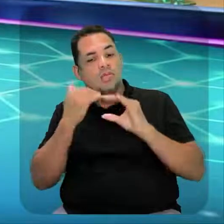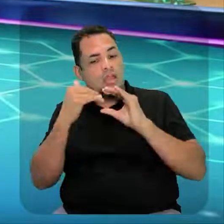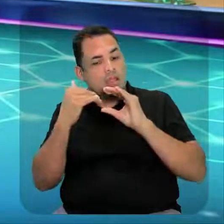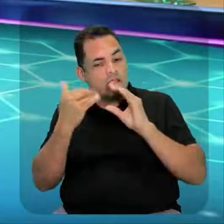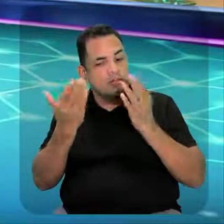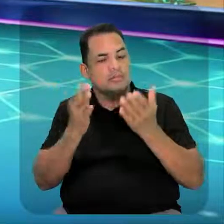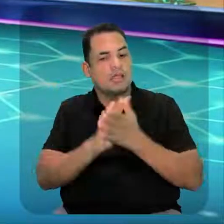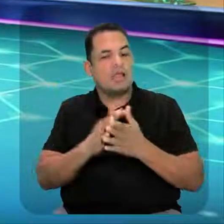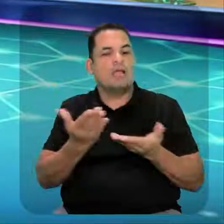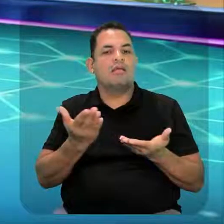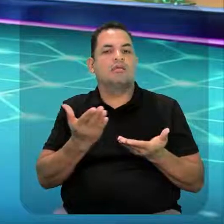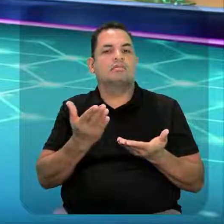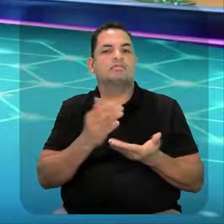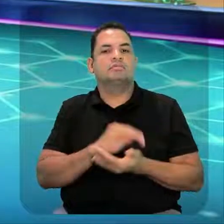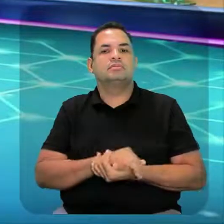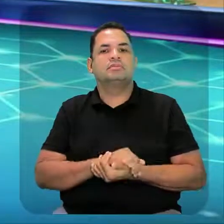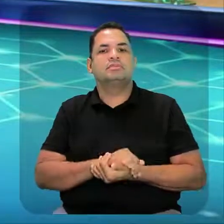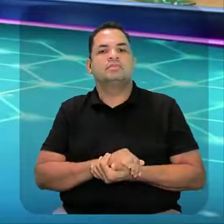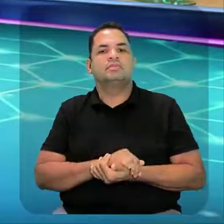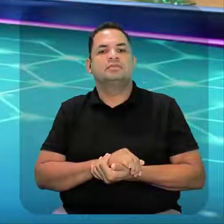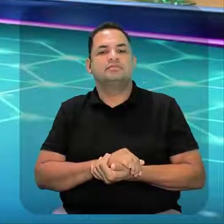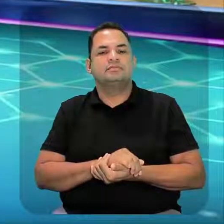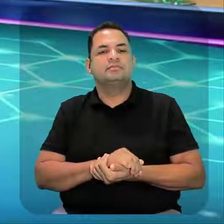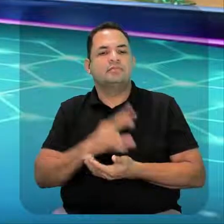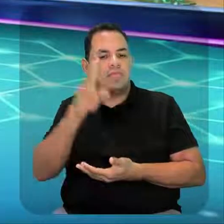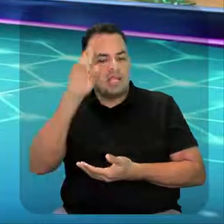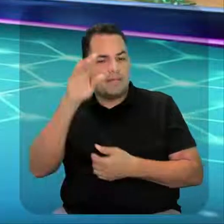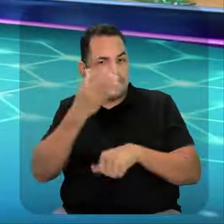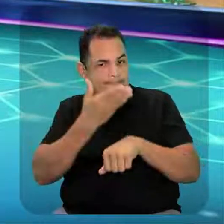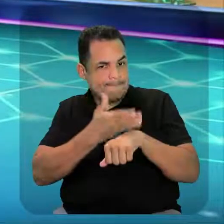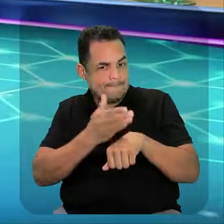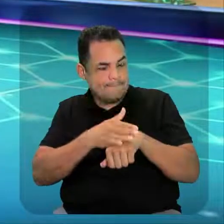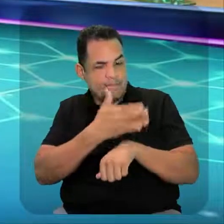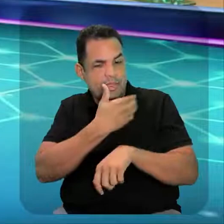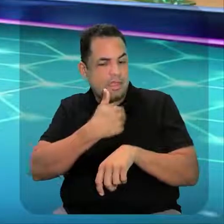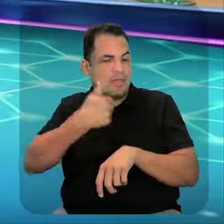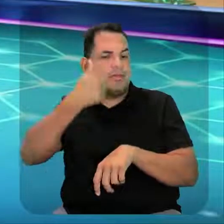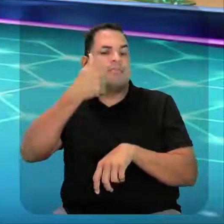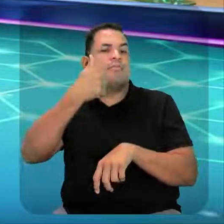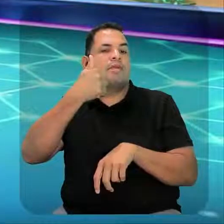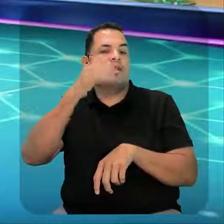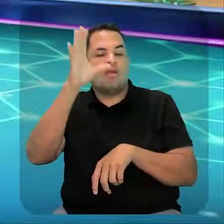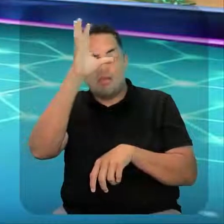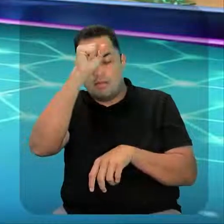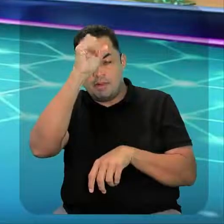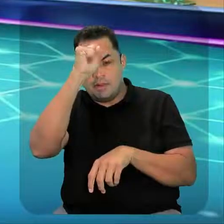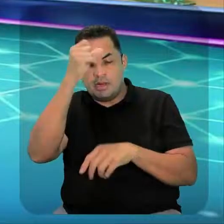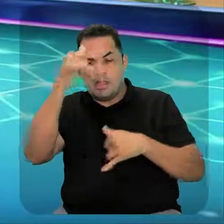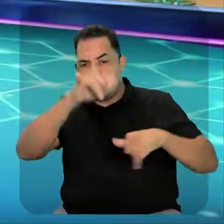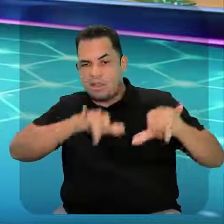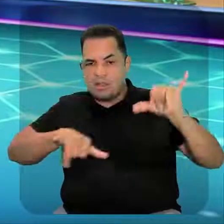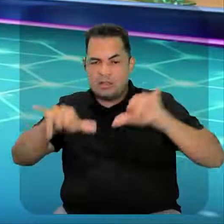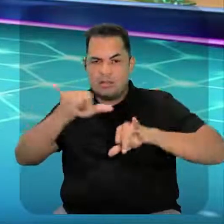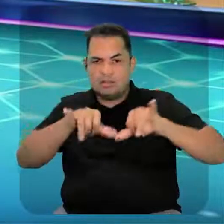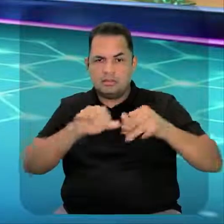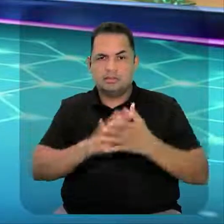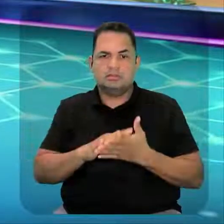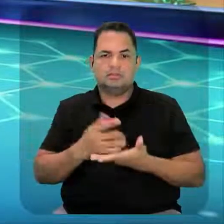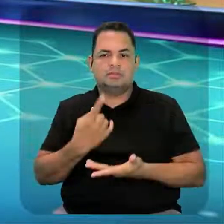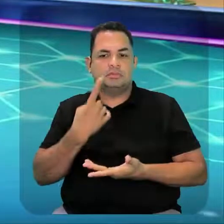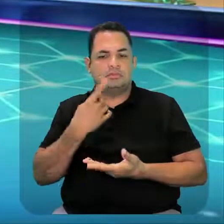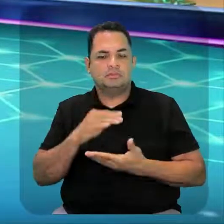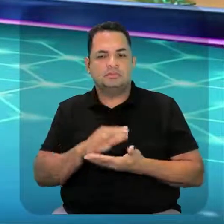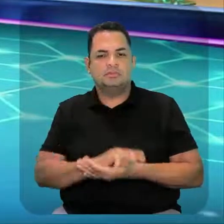em contato com a gente. Lembrando, praticar é a melhor forma de aprender a química, tá? E a gente se vê